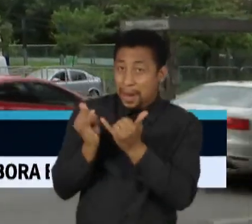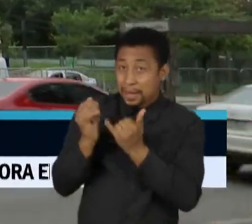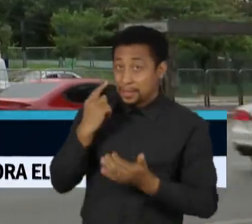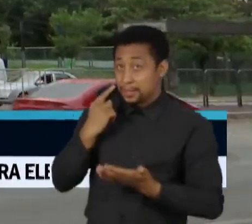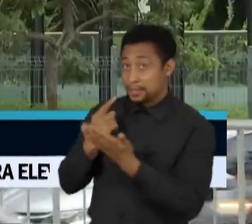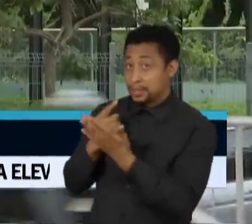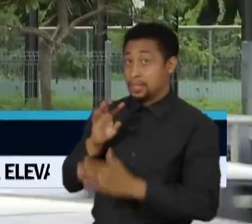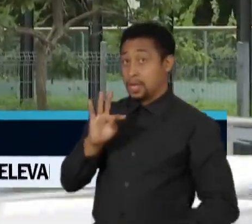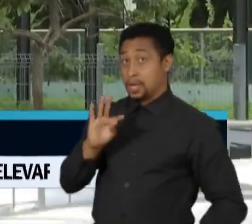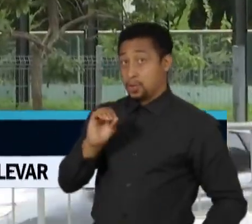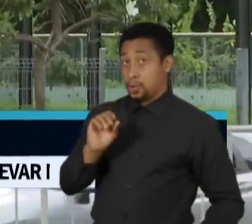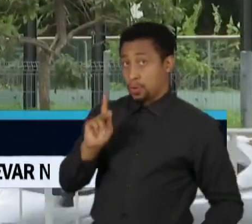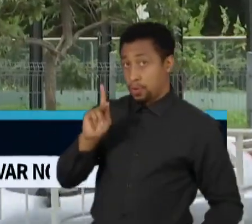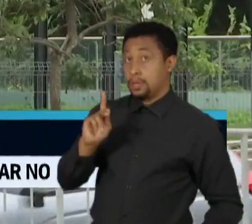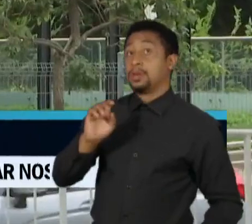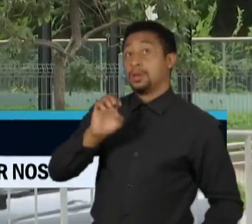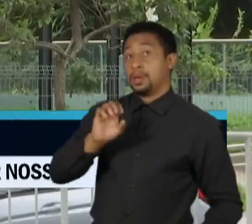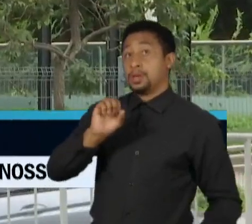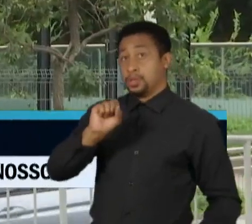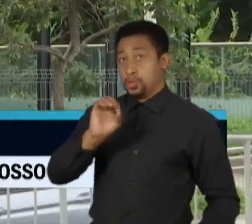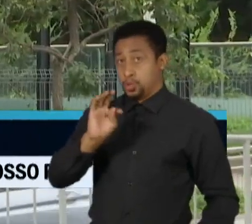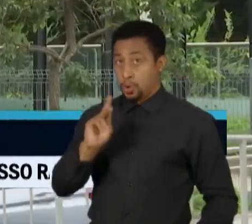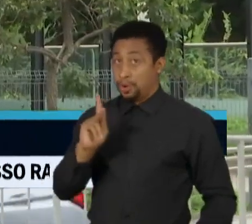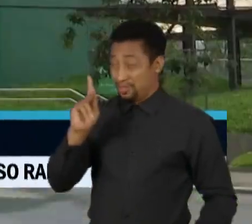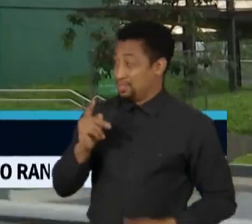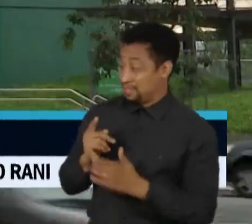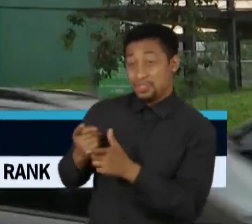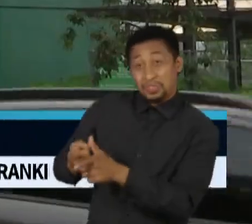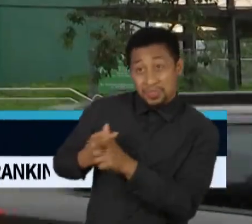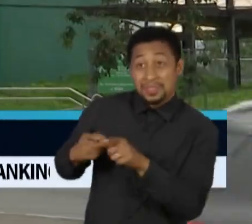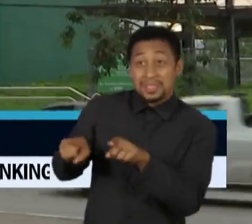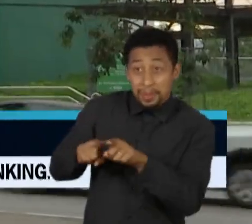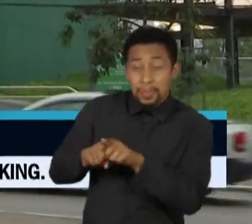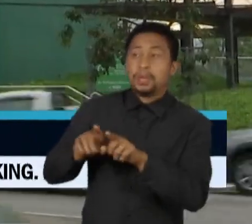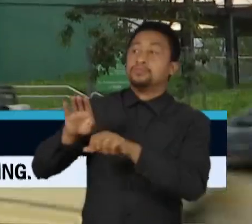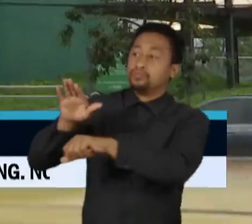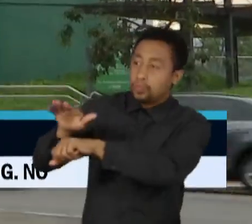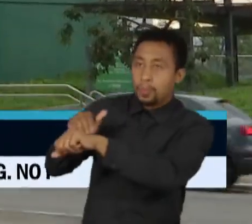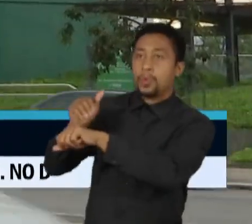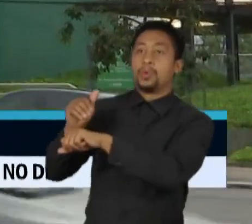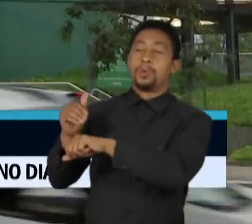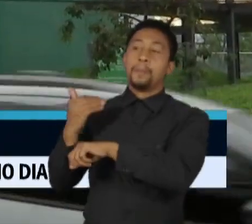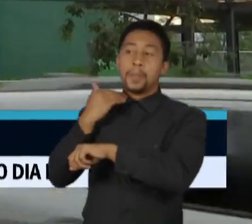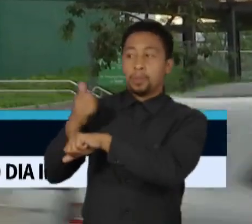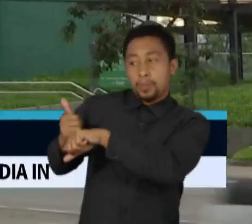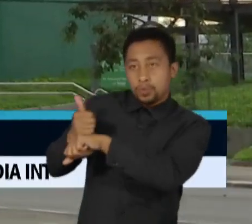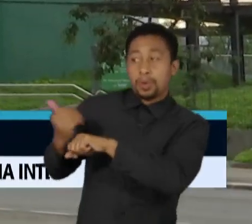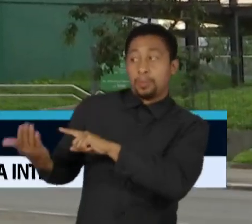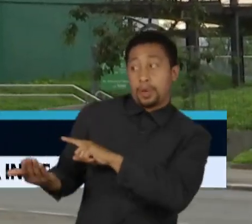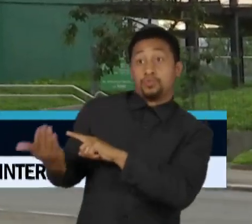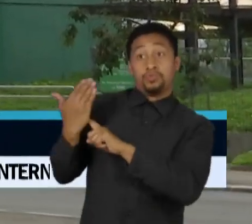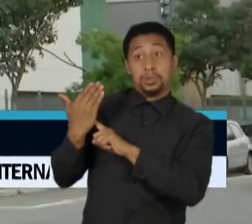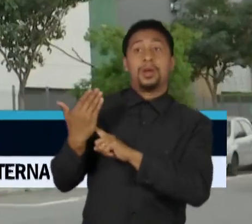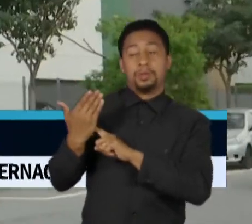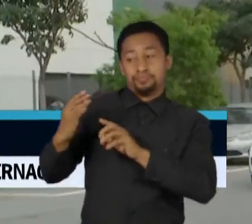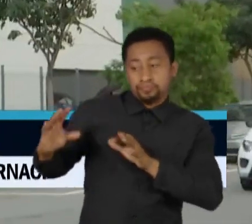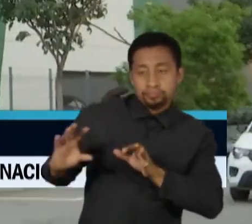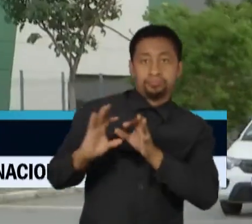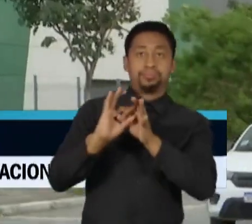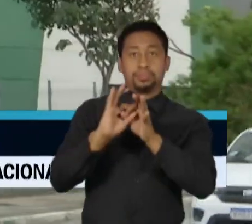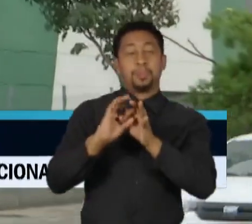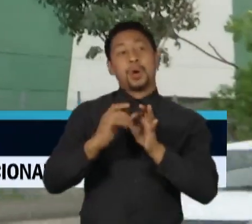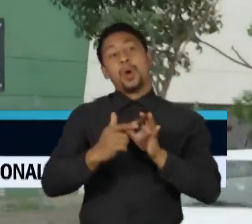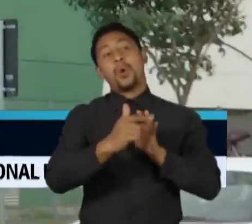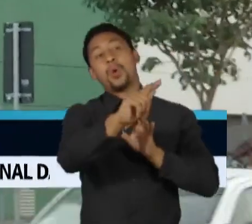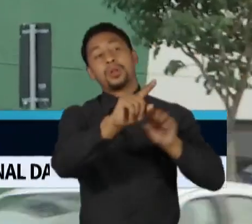com a da Tokstok, que estaria renegociando dívidas e contratou um banco para tratar de uma possível fusão com